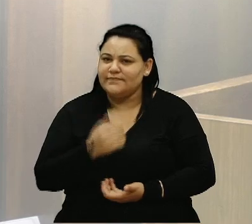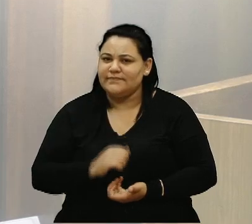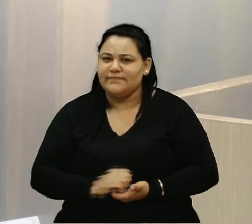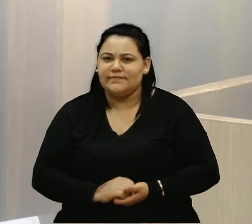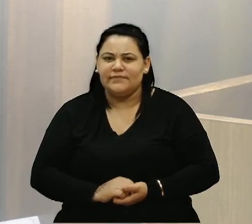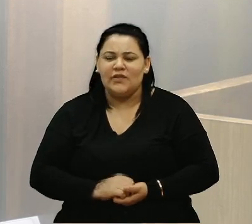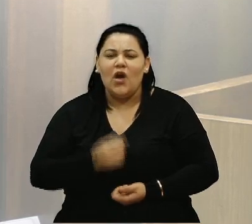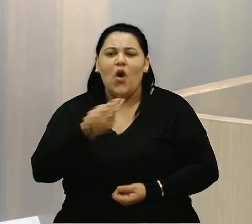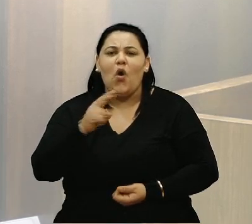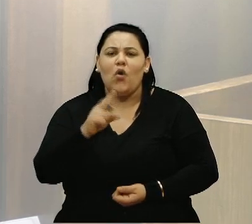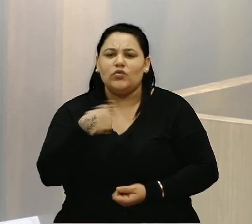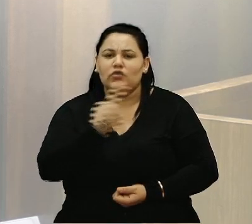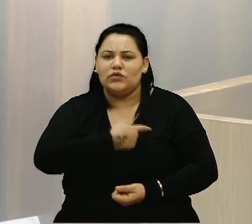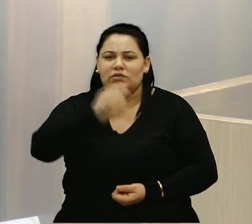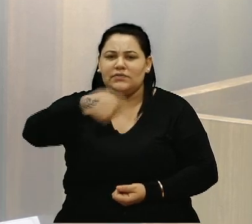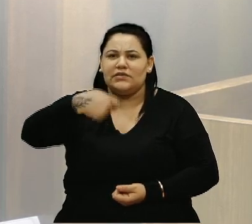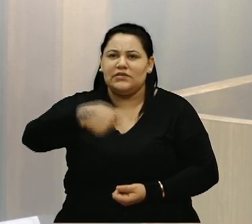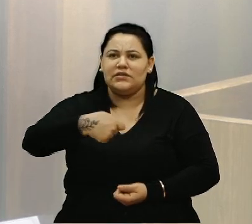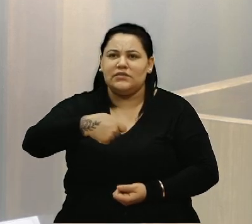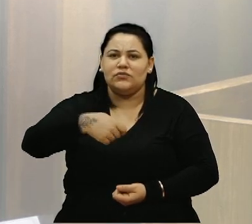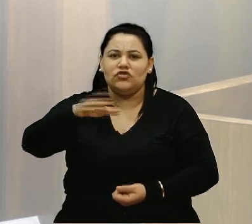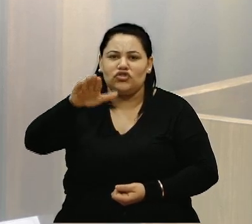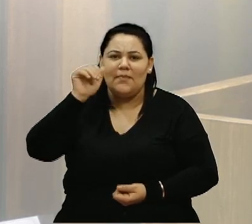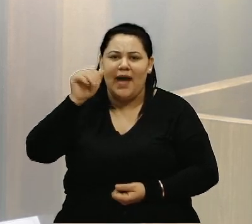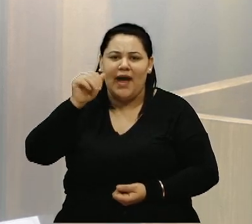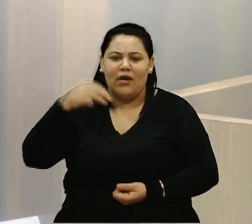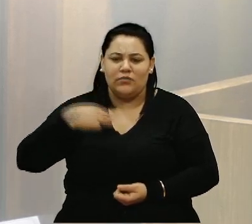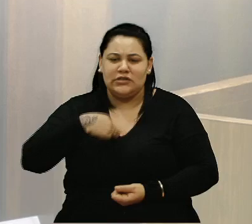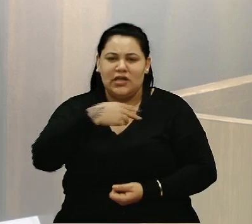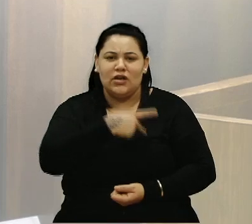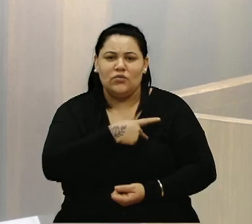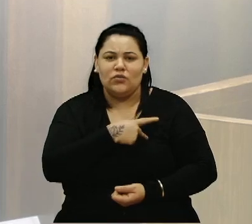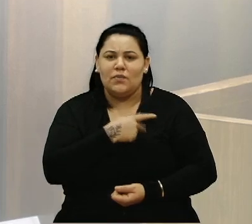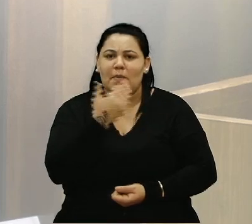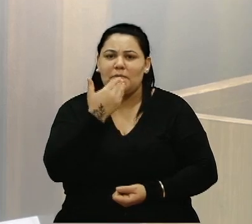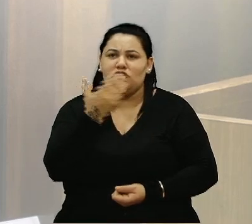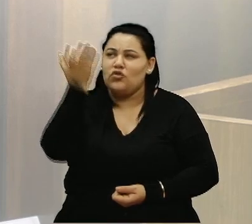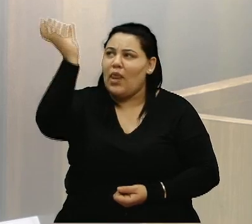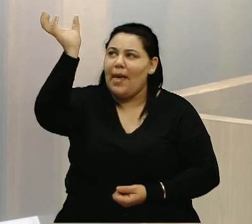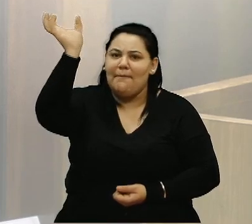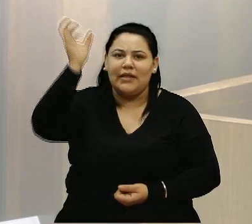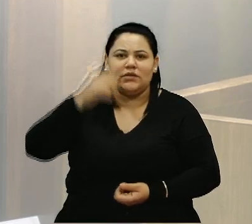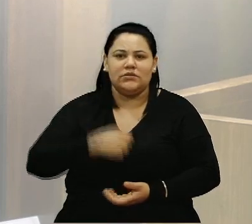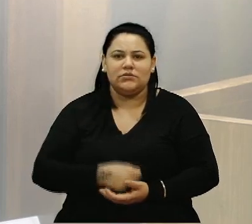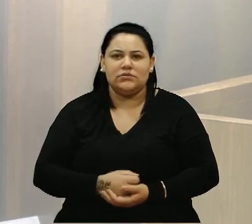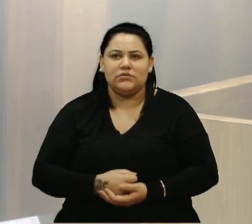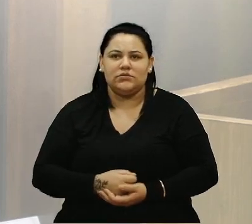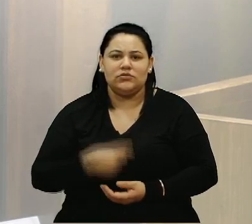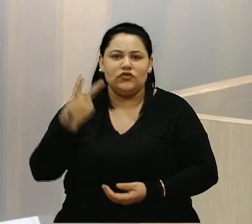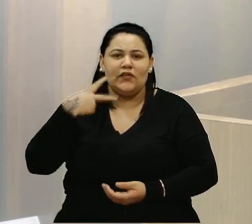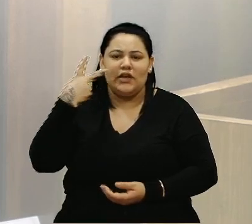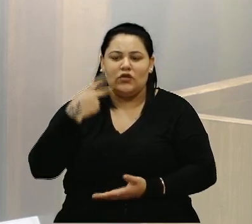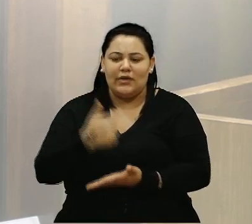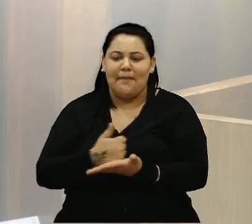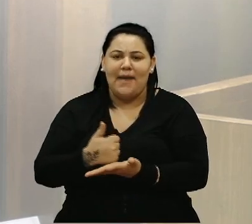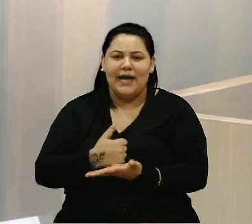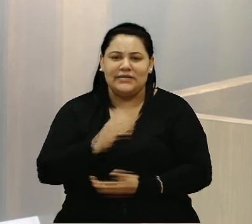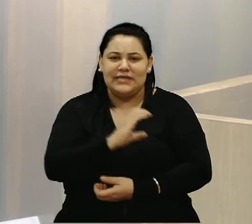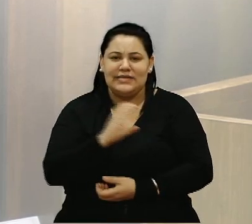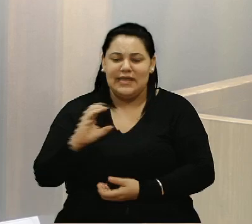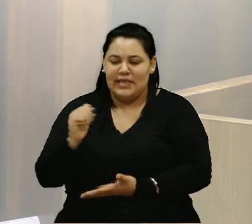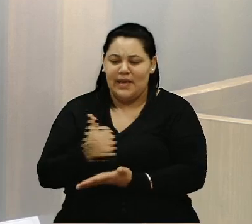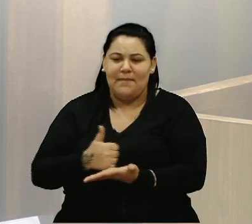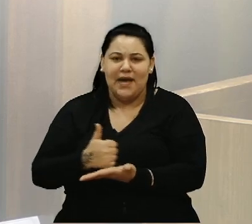Ou nós vamos ter que recorrer ao Ministério Público para pedido de lâmpada, que quando o vereador da base, CC da base,